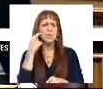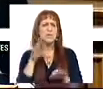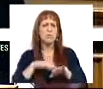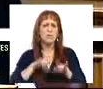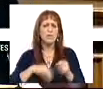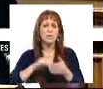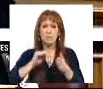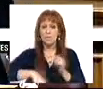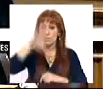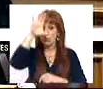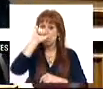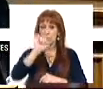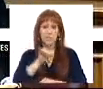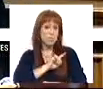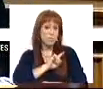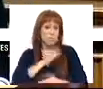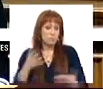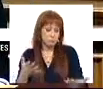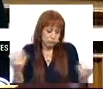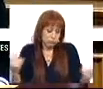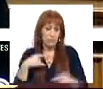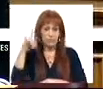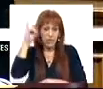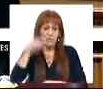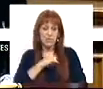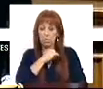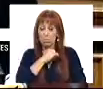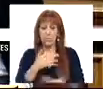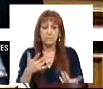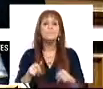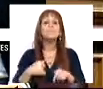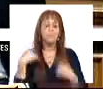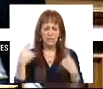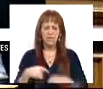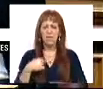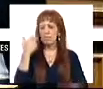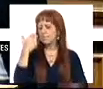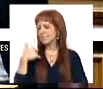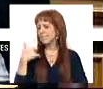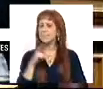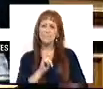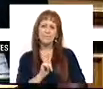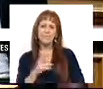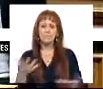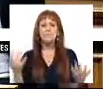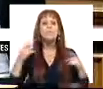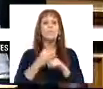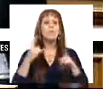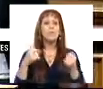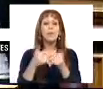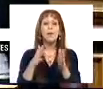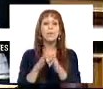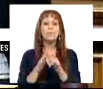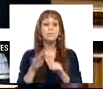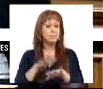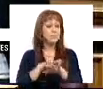como o Secretário de Estado das Privatizações. Eu imagino que não se importe nada e que até tenha muito orgulho nisso, porque todos